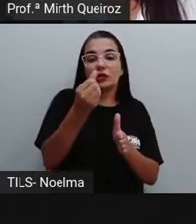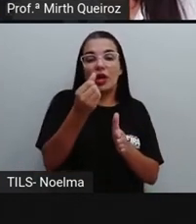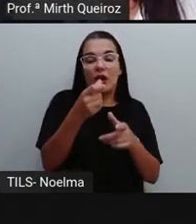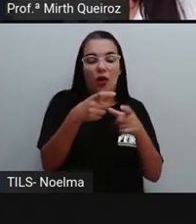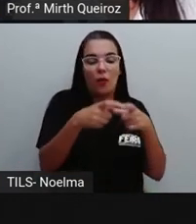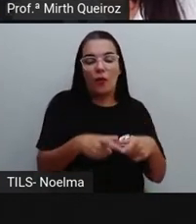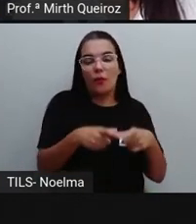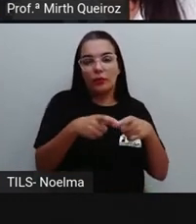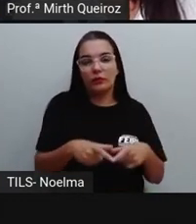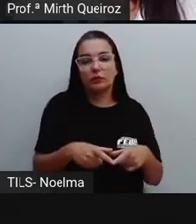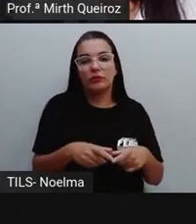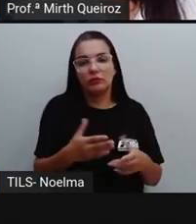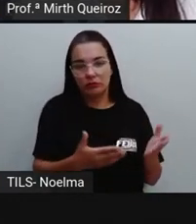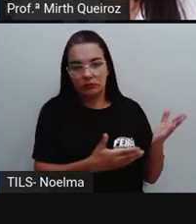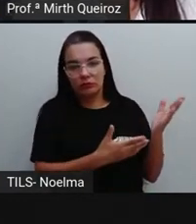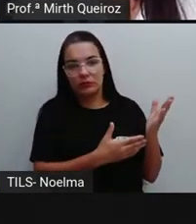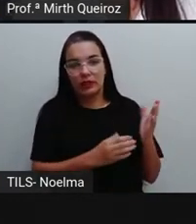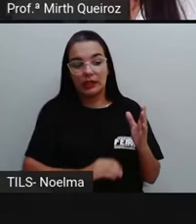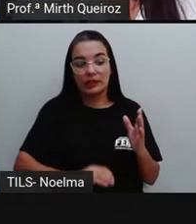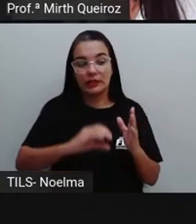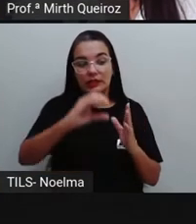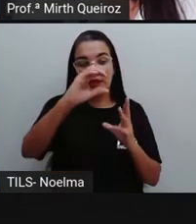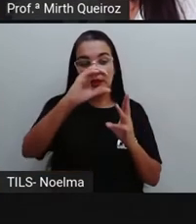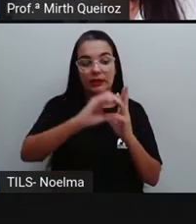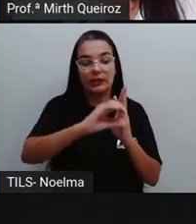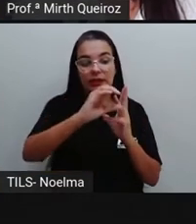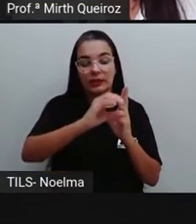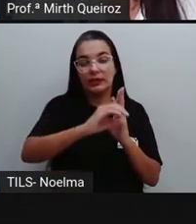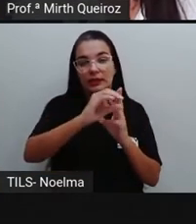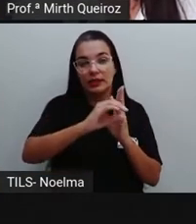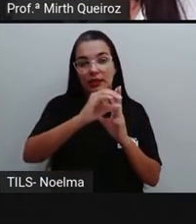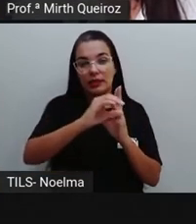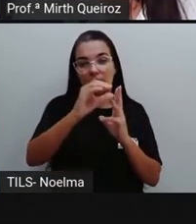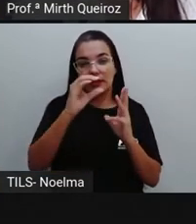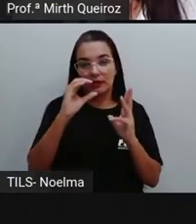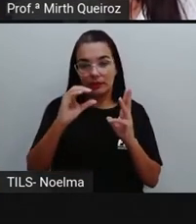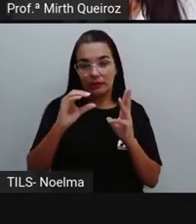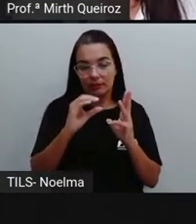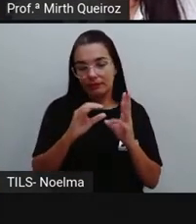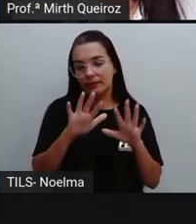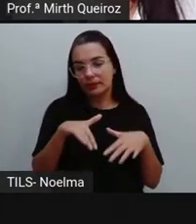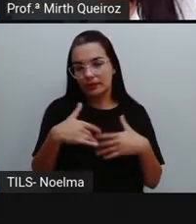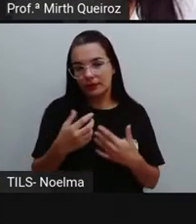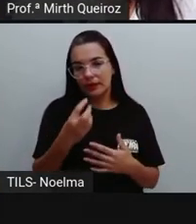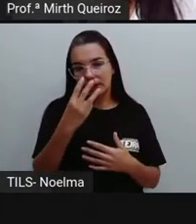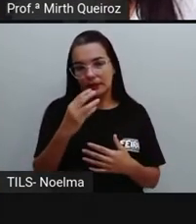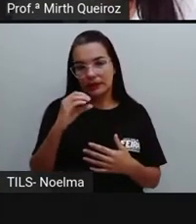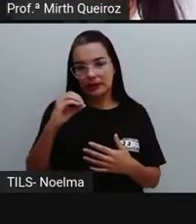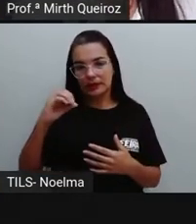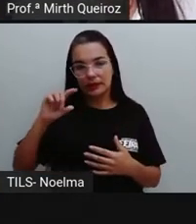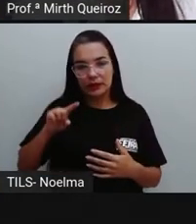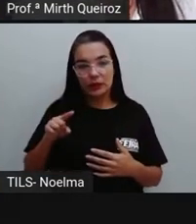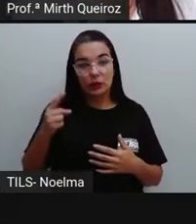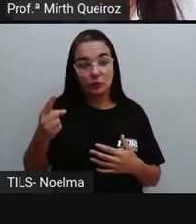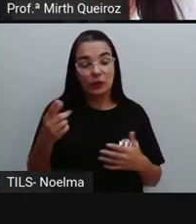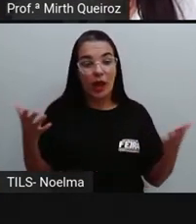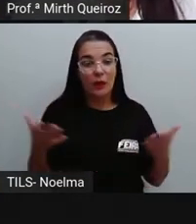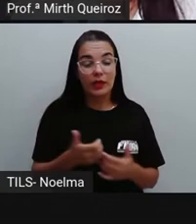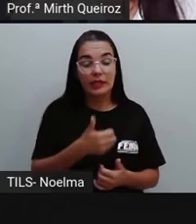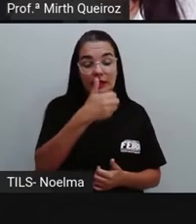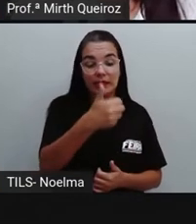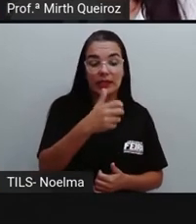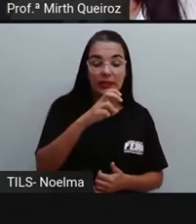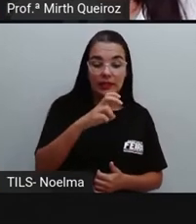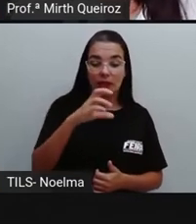ordem, que é a centena de milhar. Ou seja, nós temos três centenas de milhar. E se a gente pegar os 150